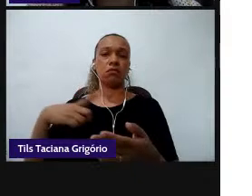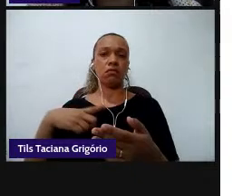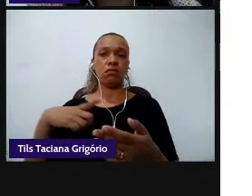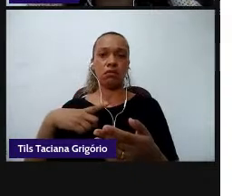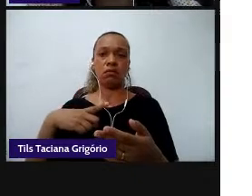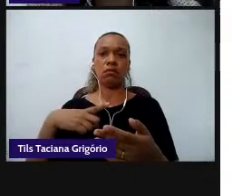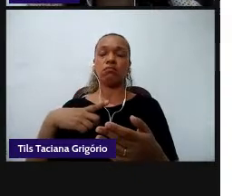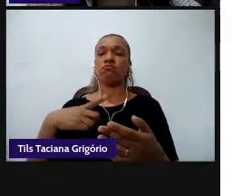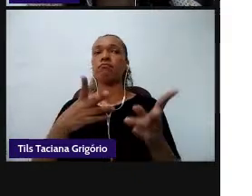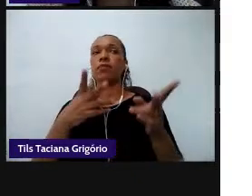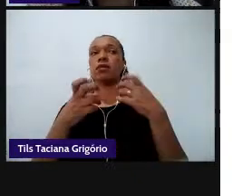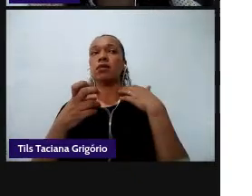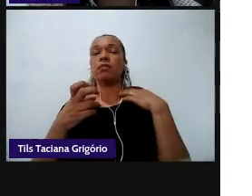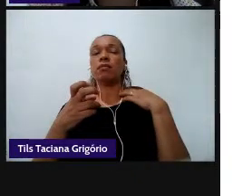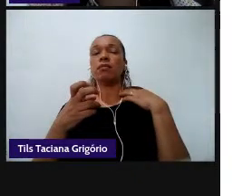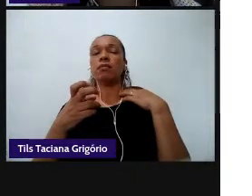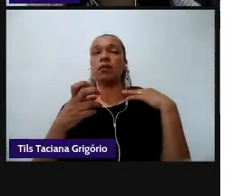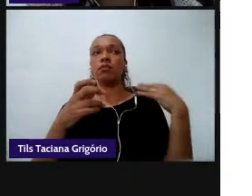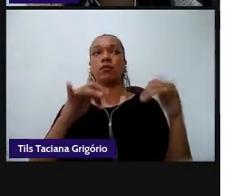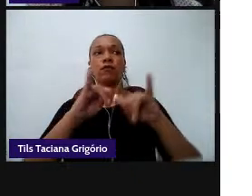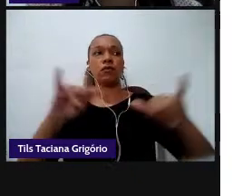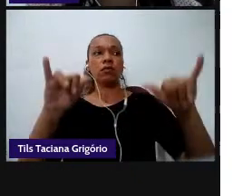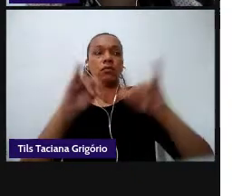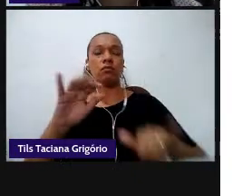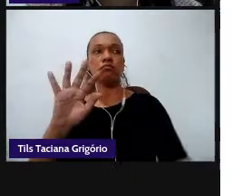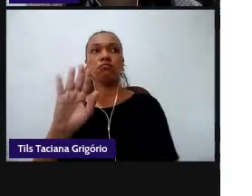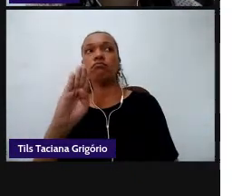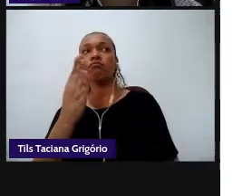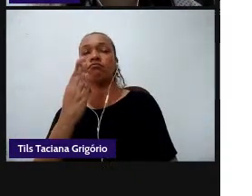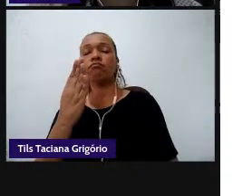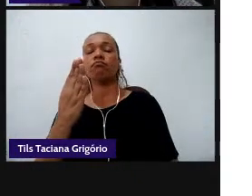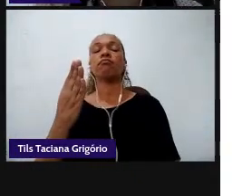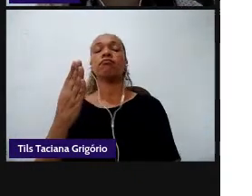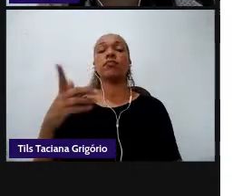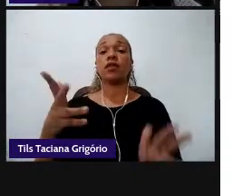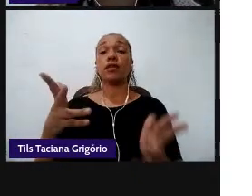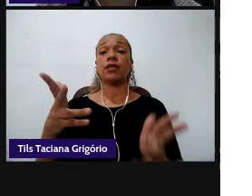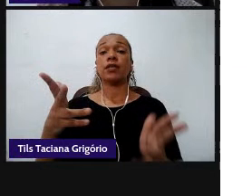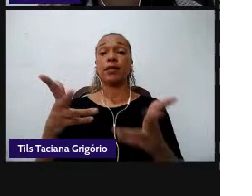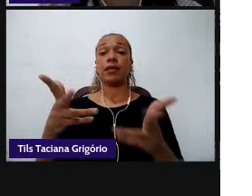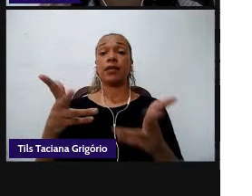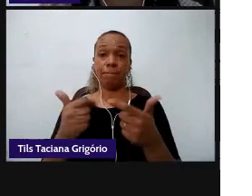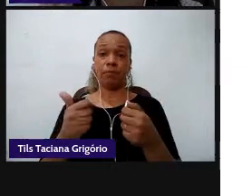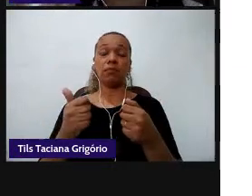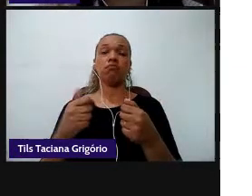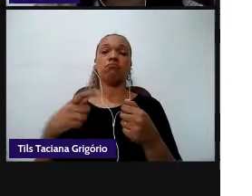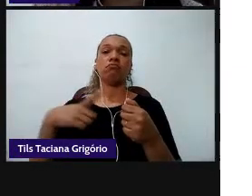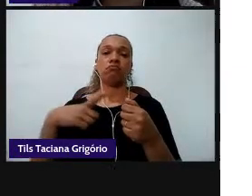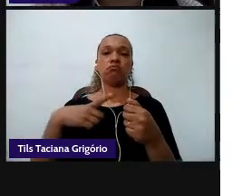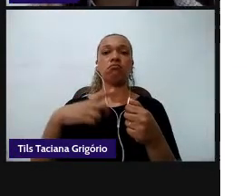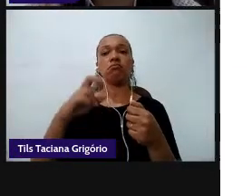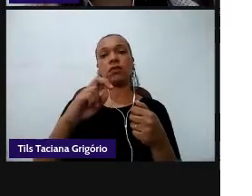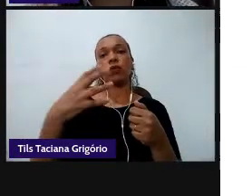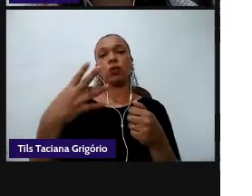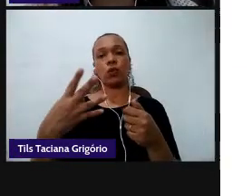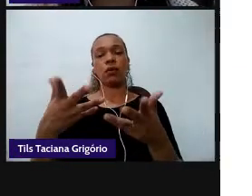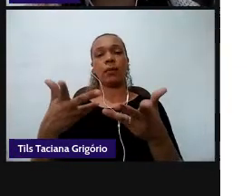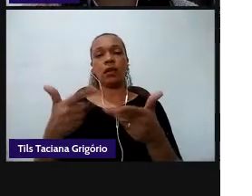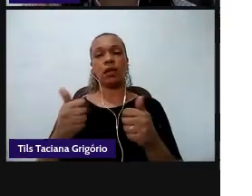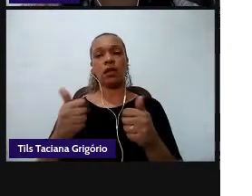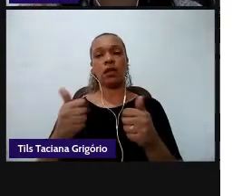então aqui nessas habilidades obviamente que dentre as 54 habilidades nós temos uma